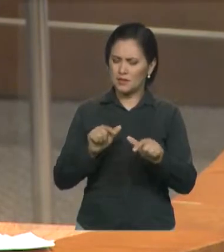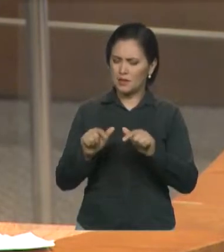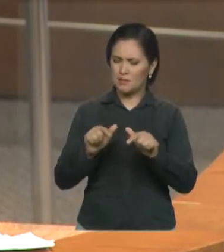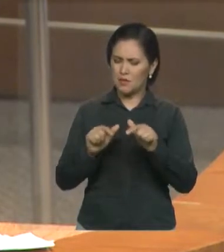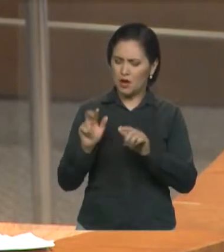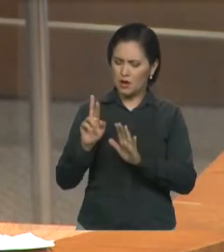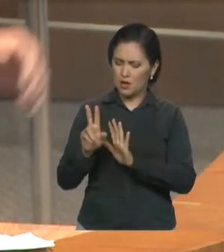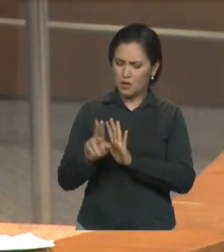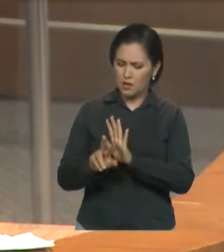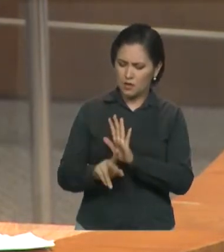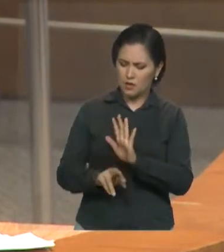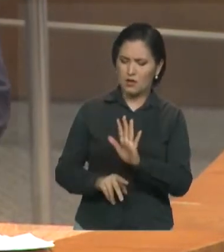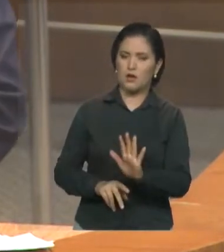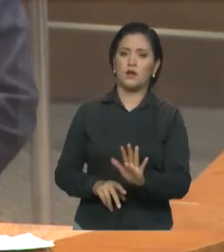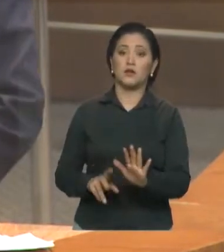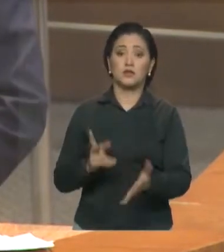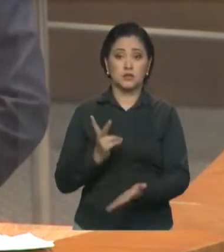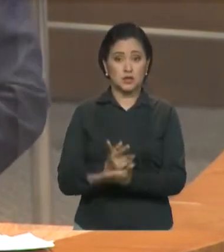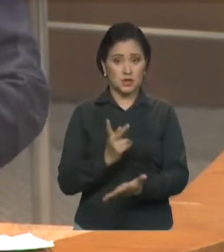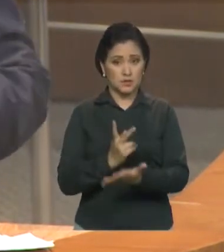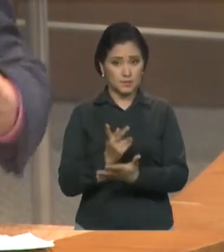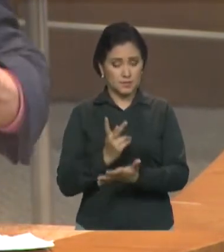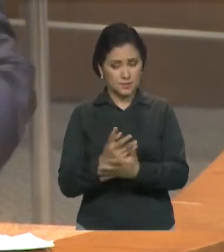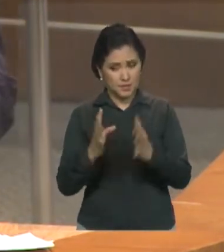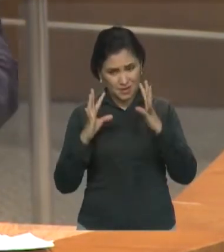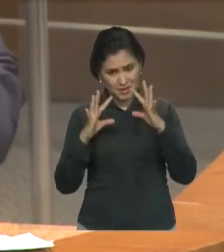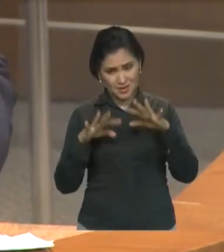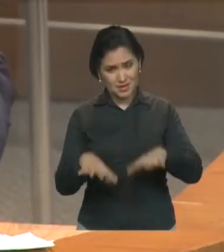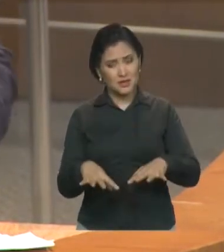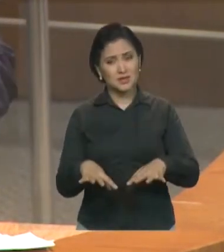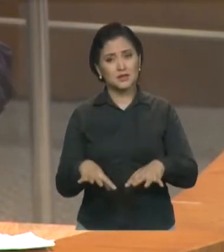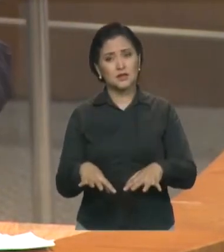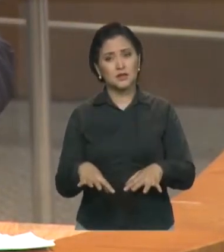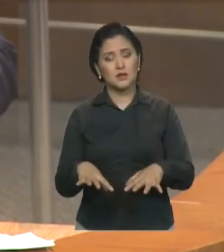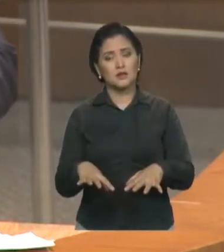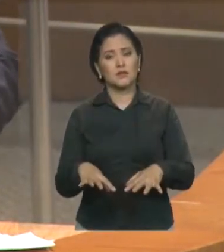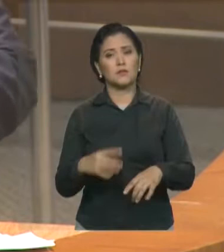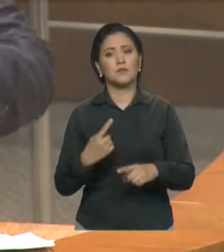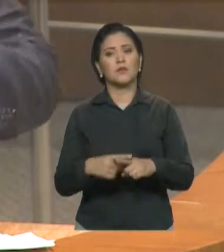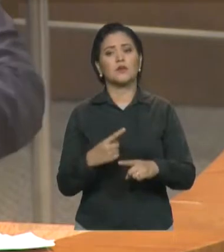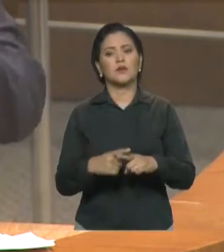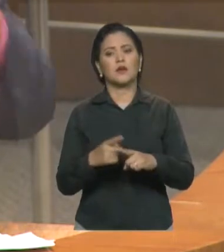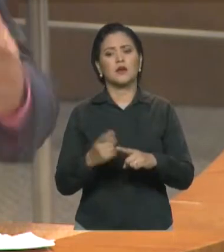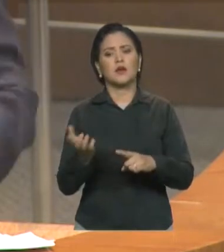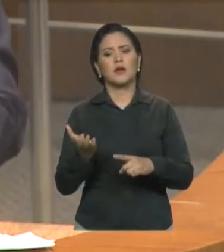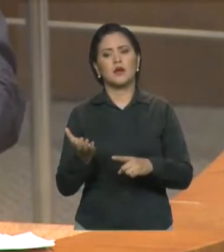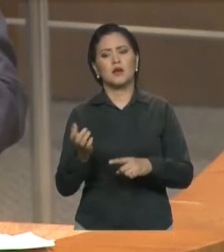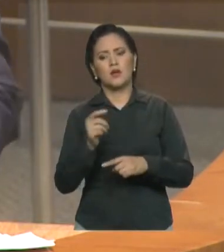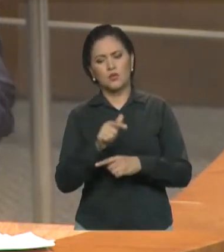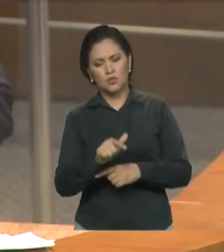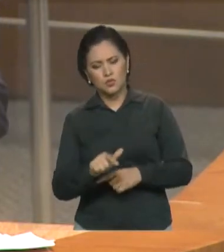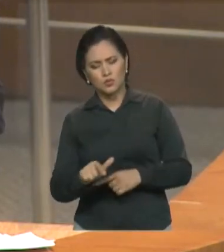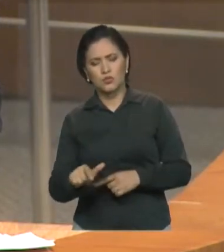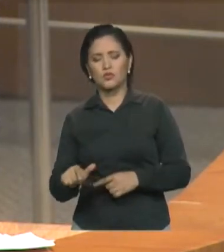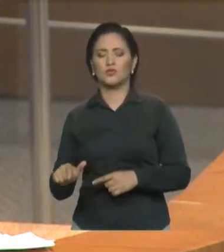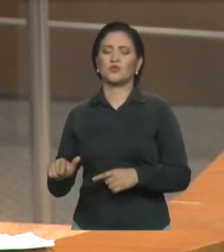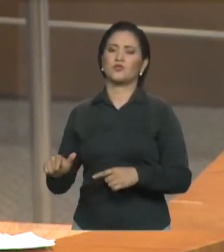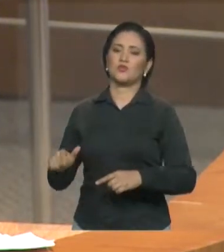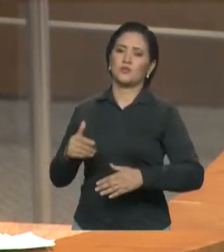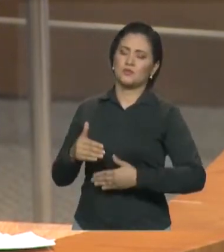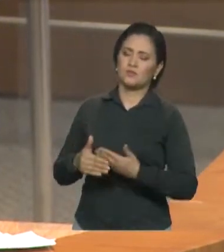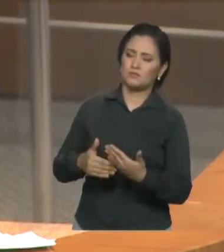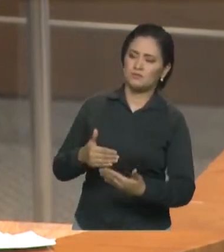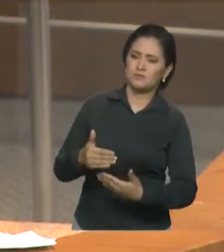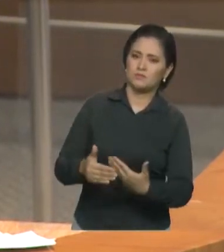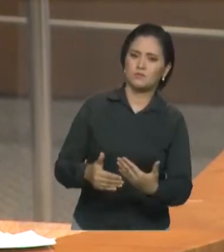nossos trabalhos sempre foram voltados para dar continuidade e poder, sistematicamente, ajudar o desenvolvimento da agricultura